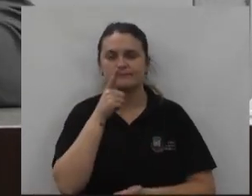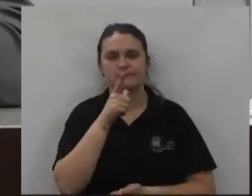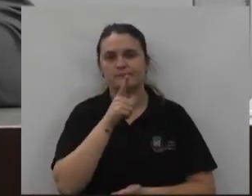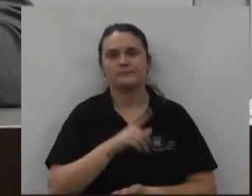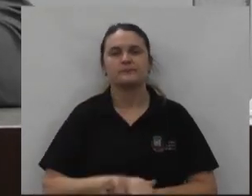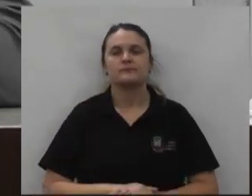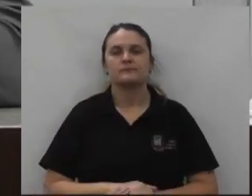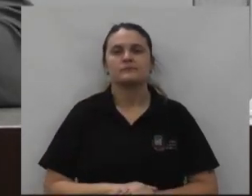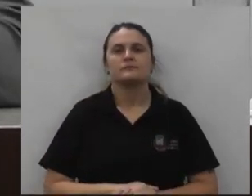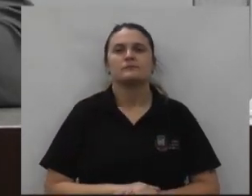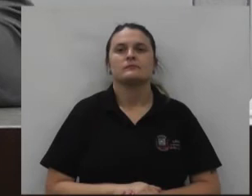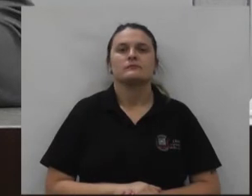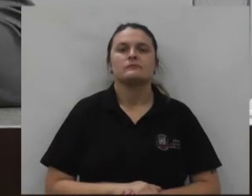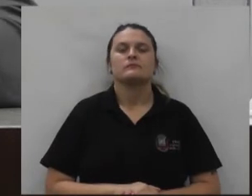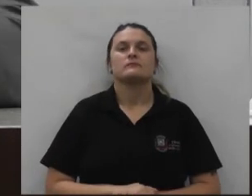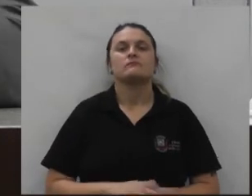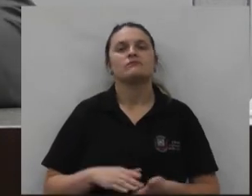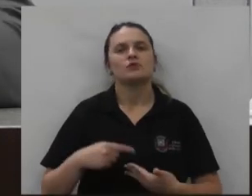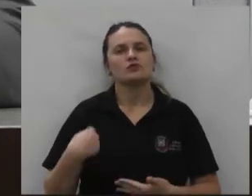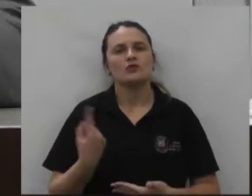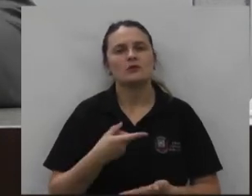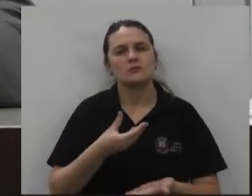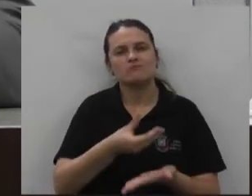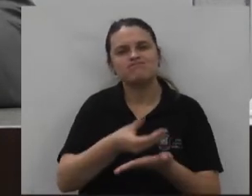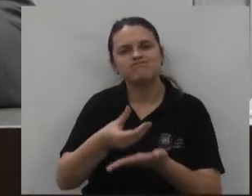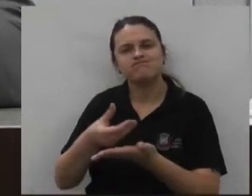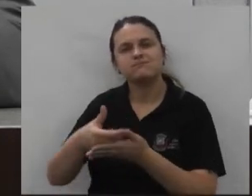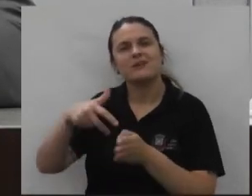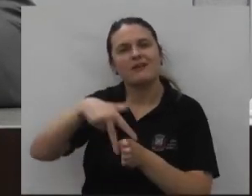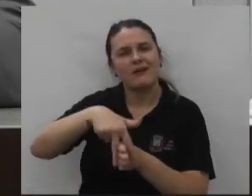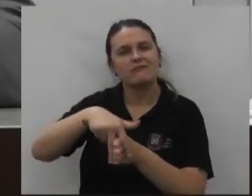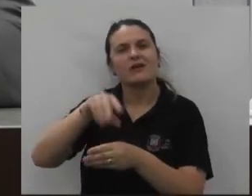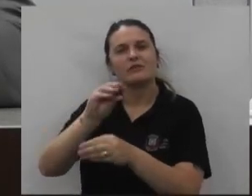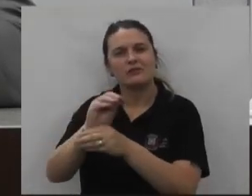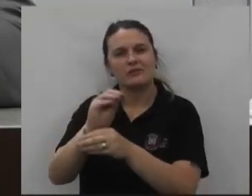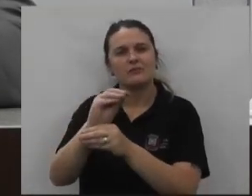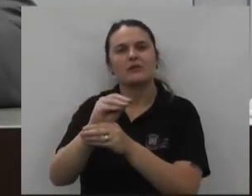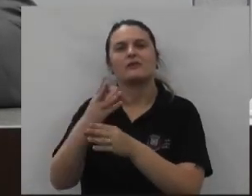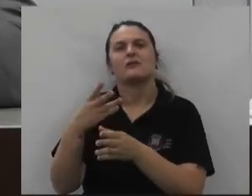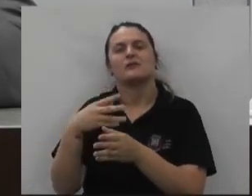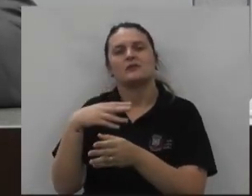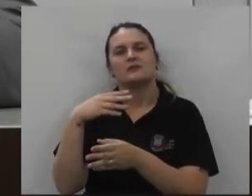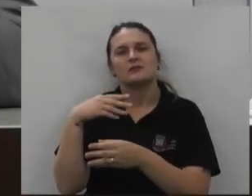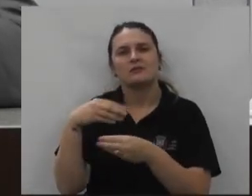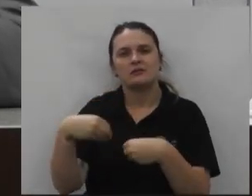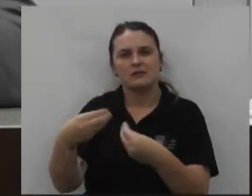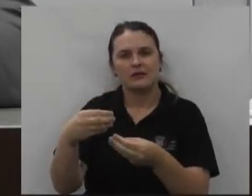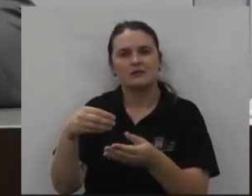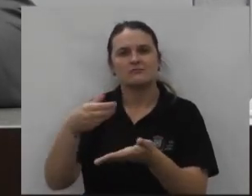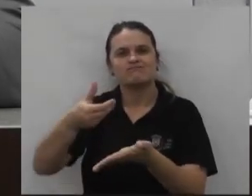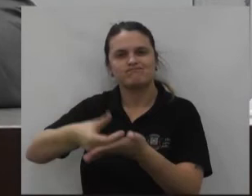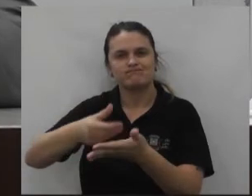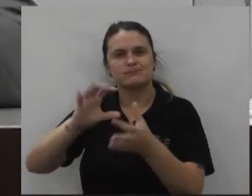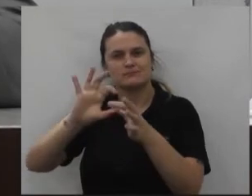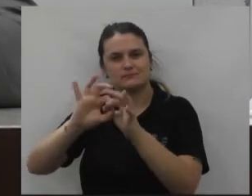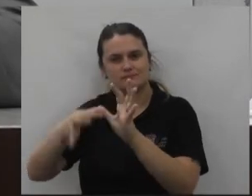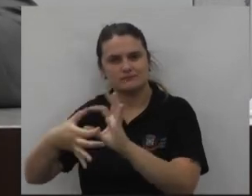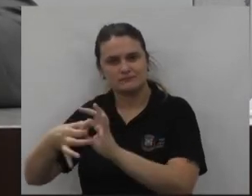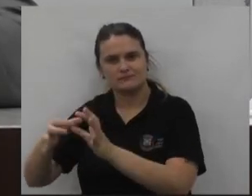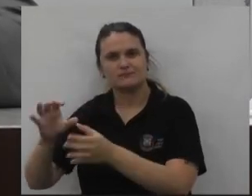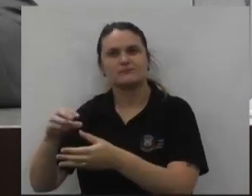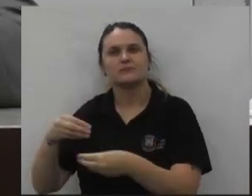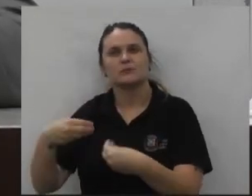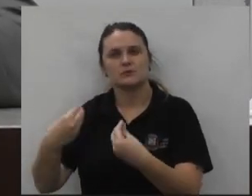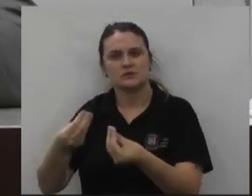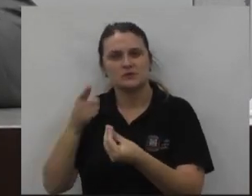tínhamos as negativas então nós passamos para a ecoterapia passamos também para o programa paraolímpico